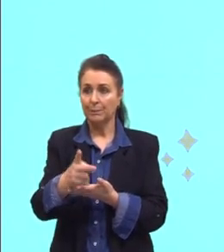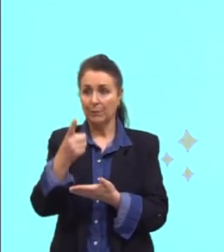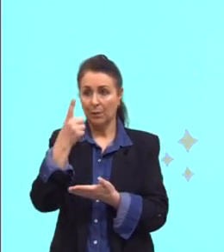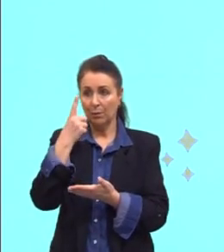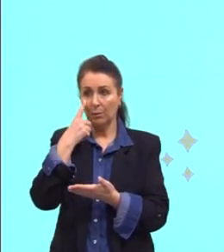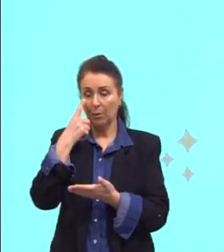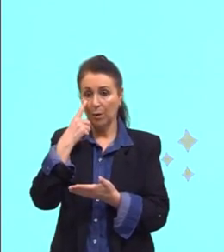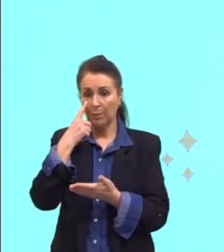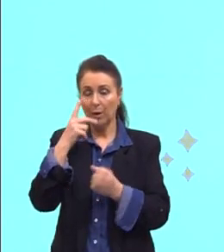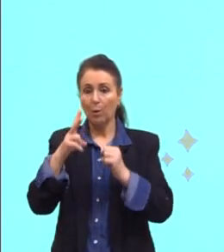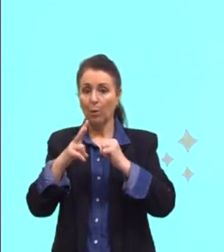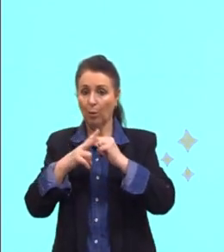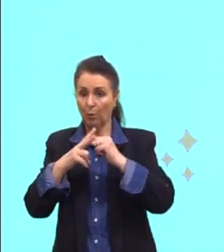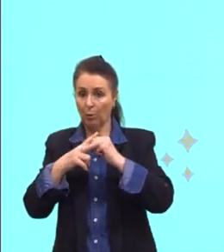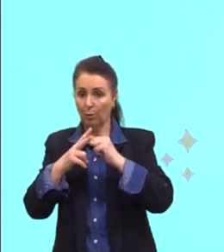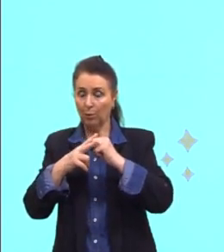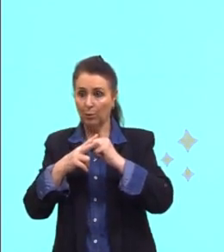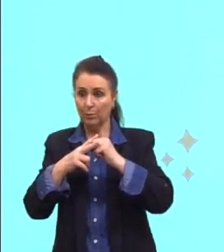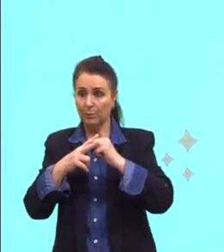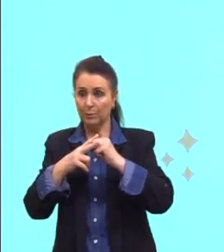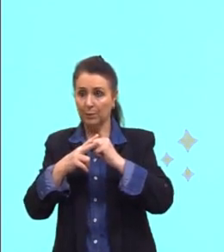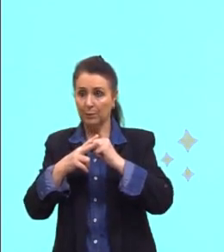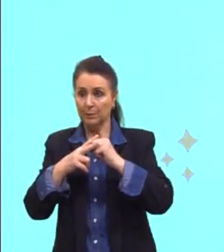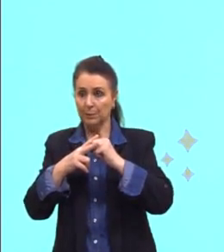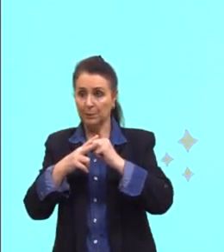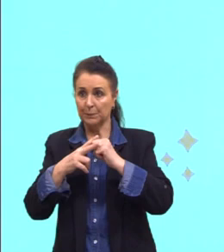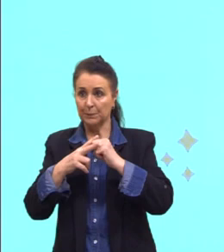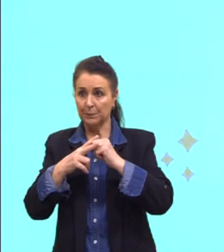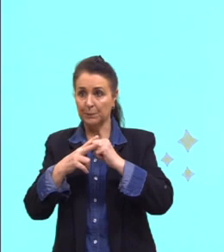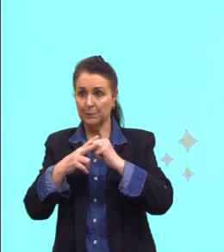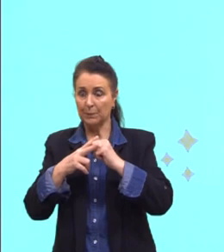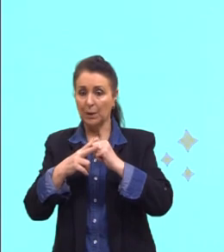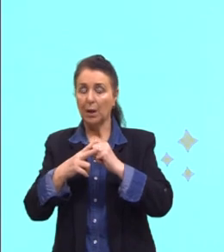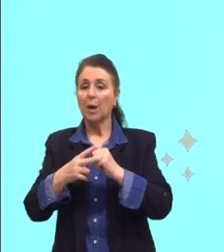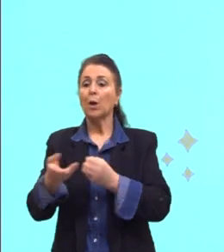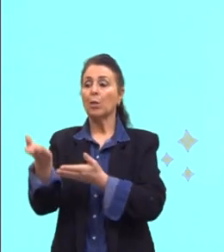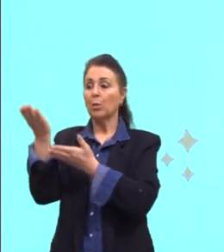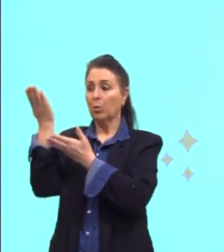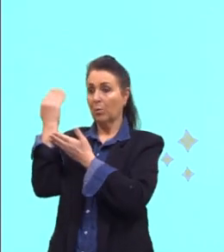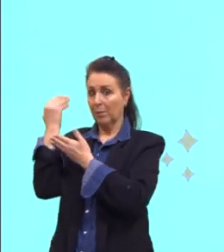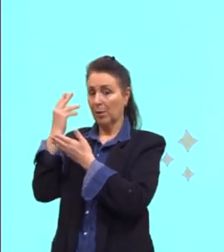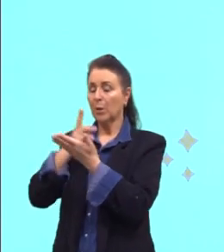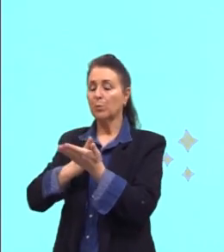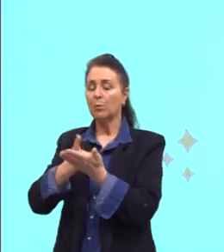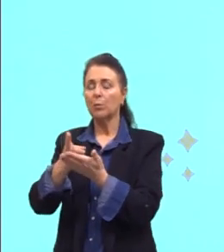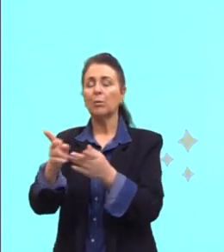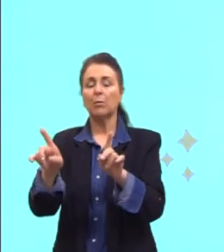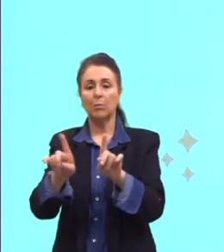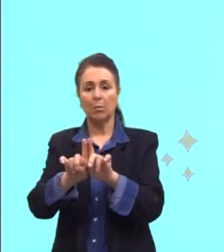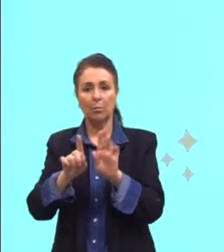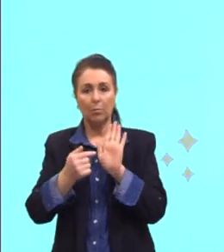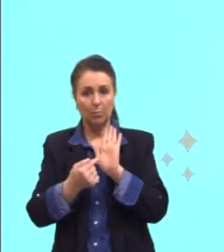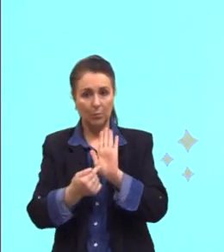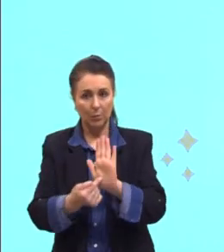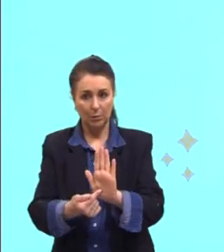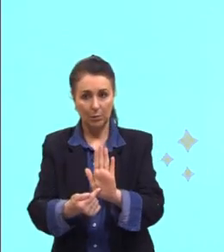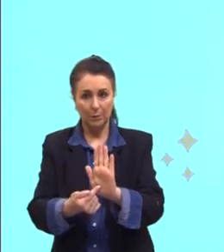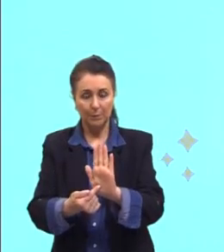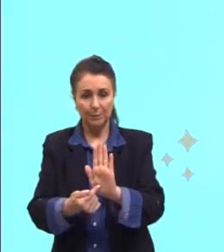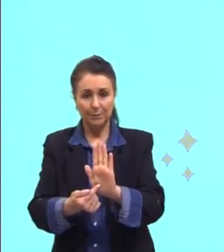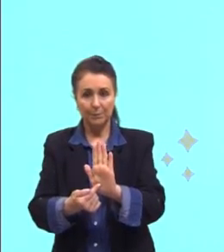o verbo to be, mais o be. No passado contínuo, ele aparece no passado, mais o be.